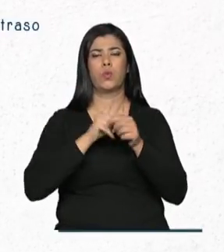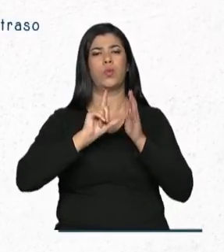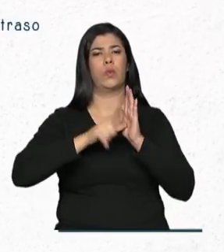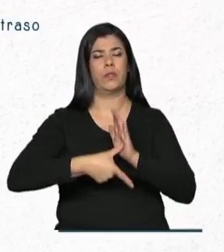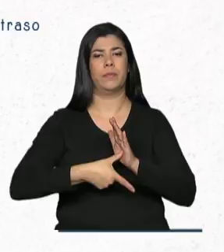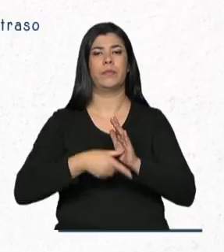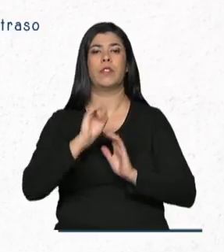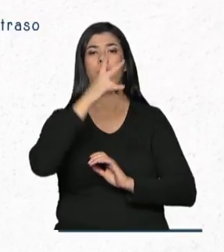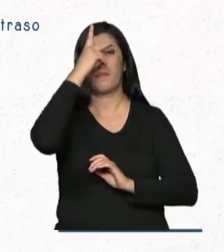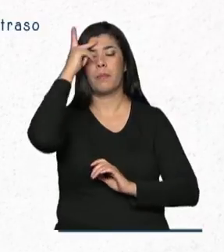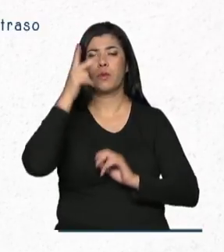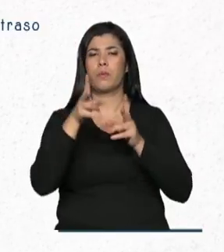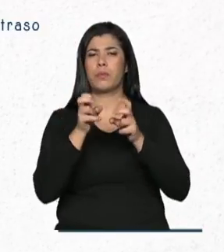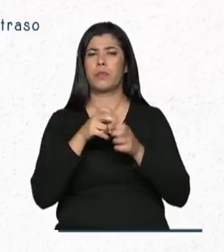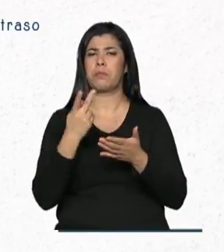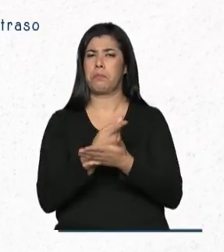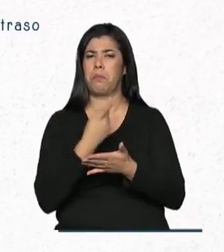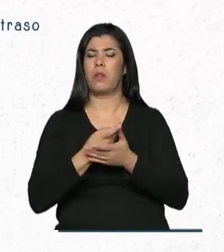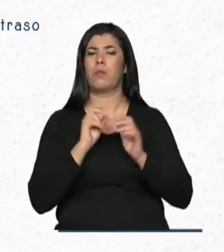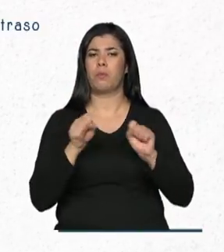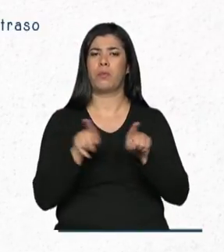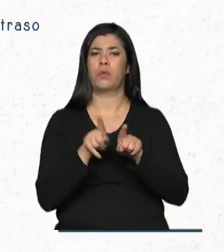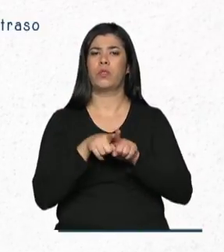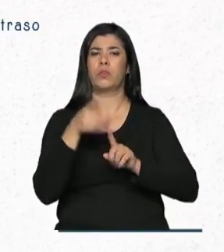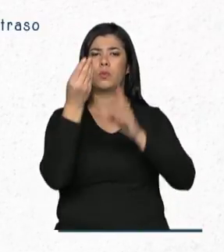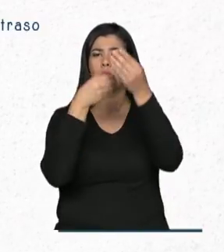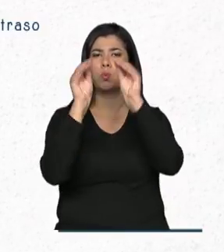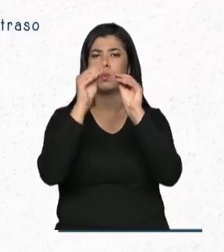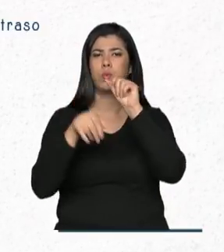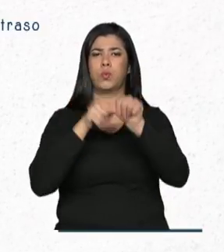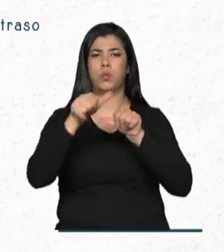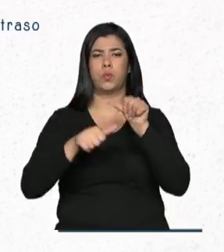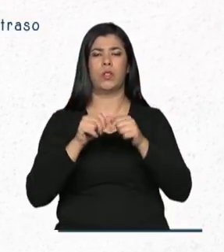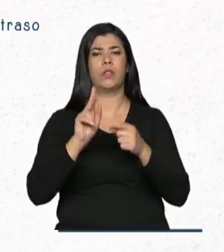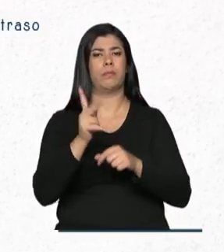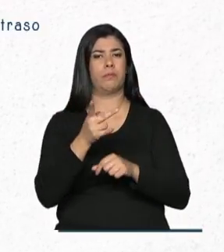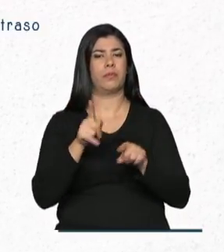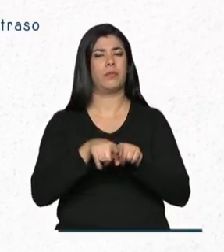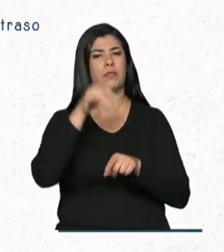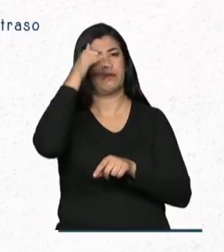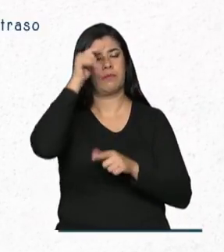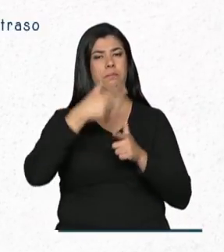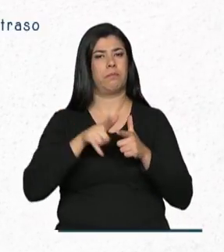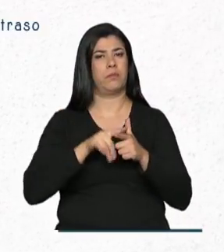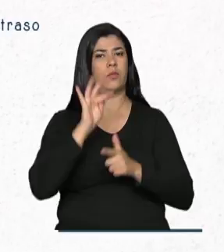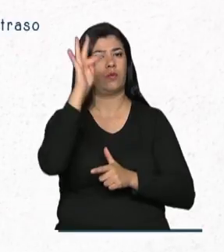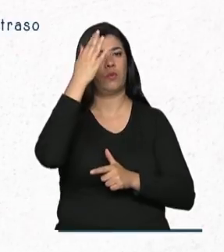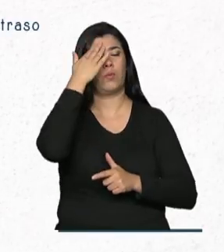atraso. Quem percebeu algum erro, deve fazer a retificação para não cair na malha fina.